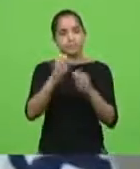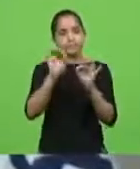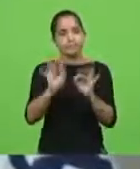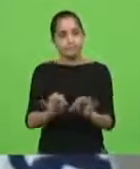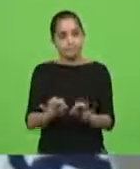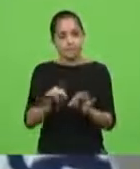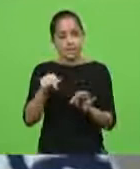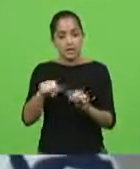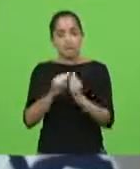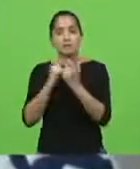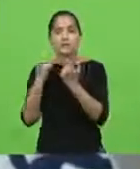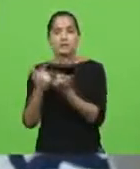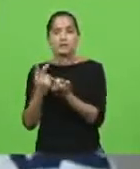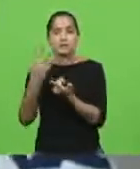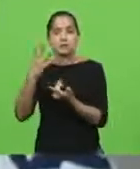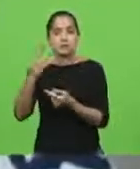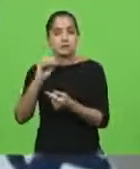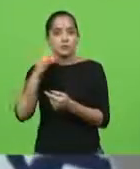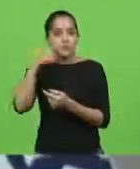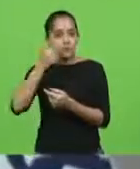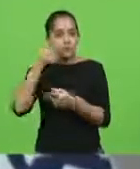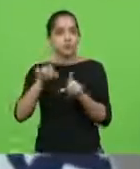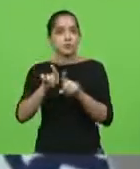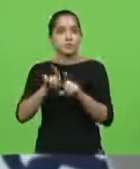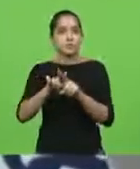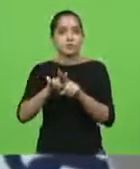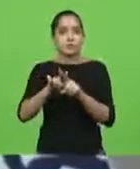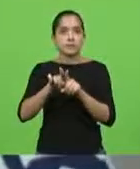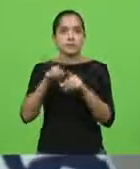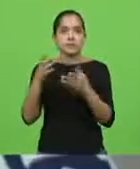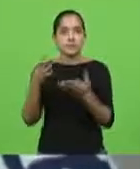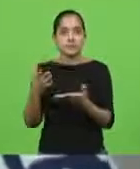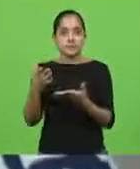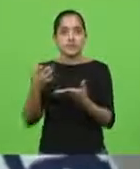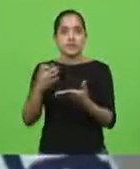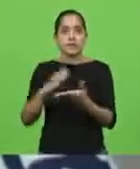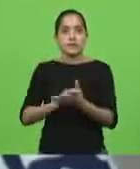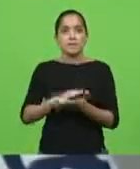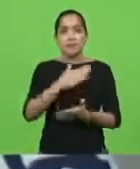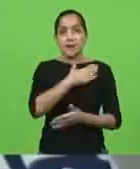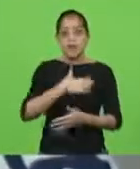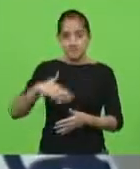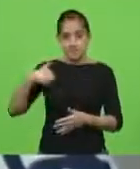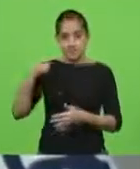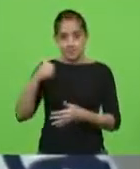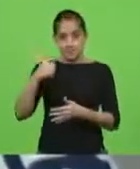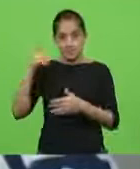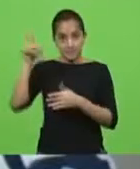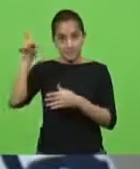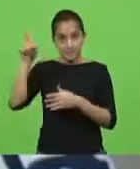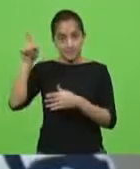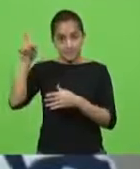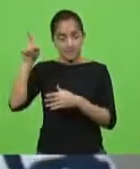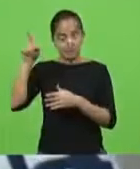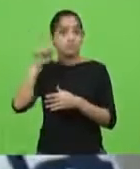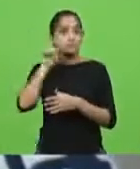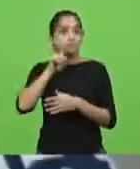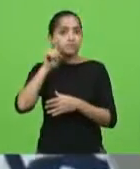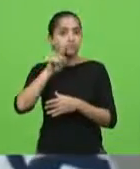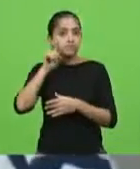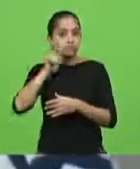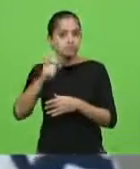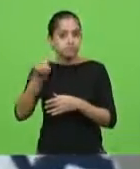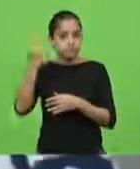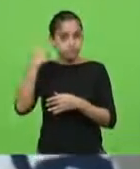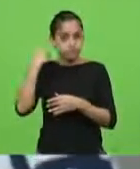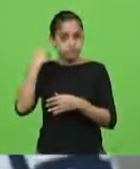Legislativa dos 40 colegas. A Michelle Obama, a primeira vice-presidente dos Estados Unidos, nos disse,